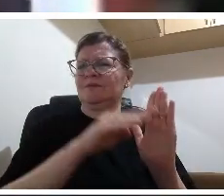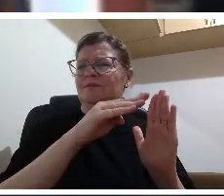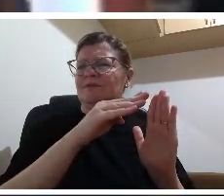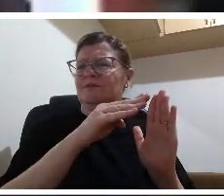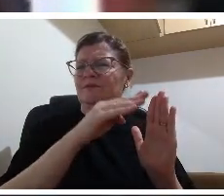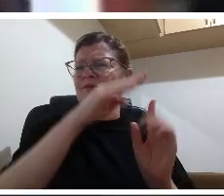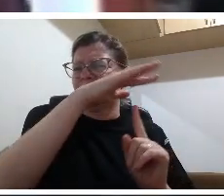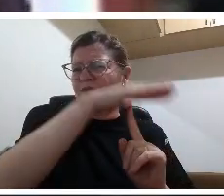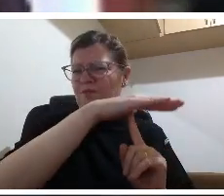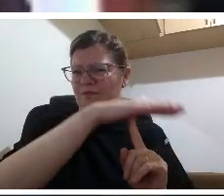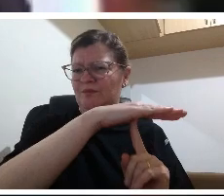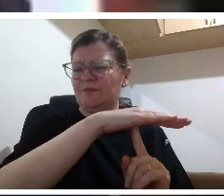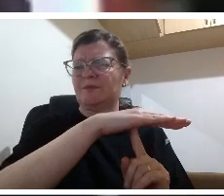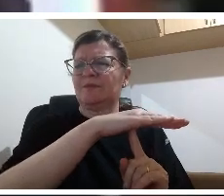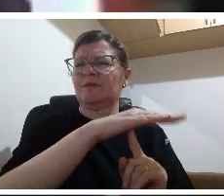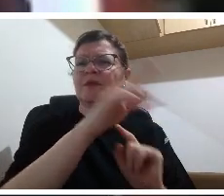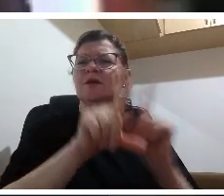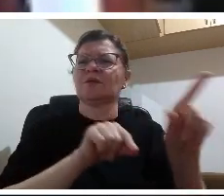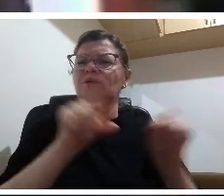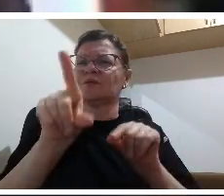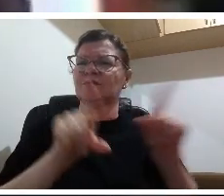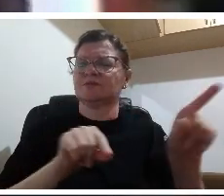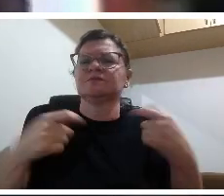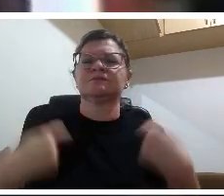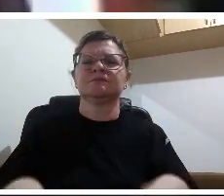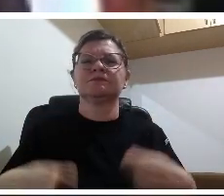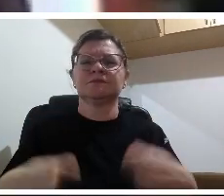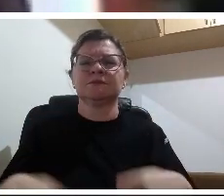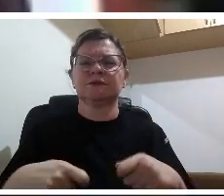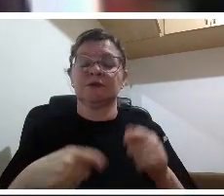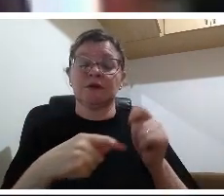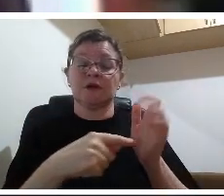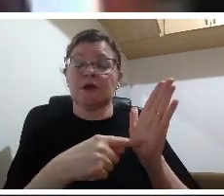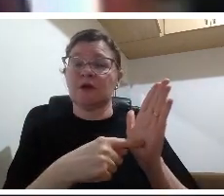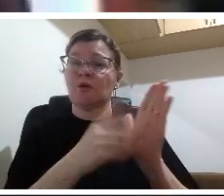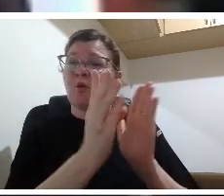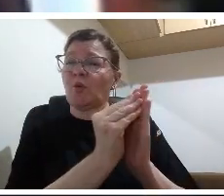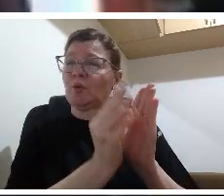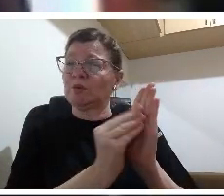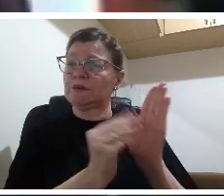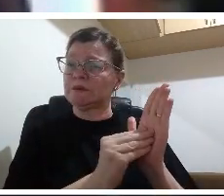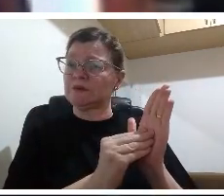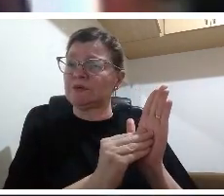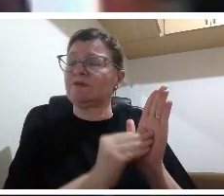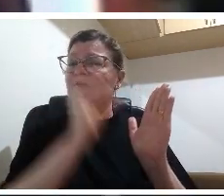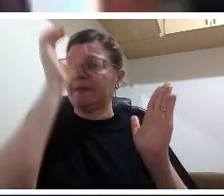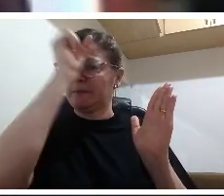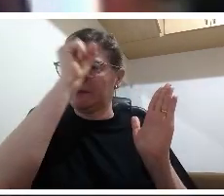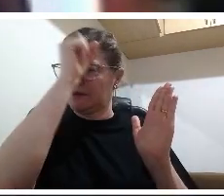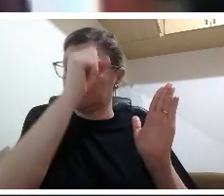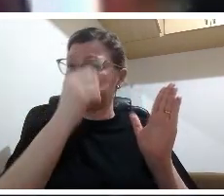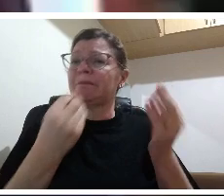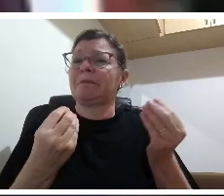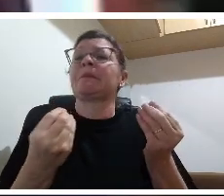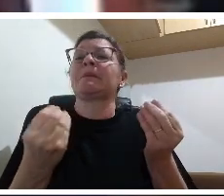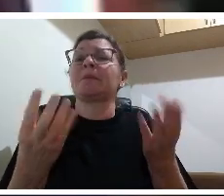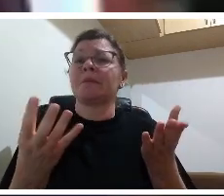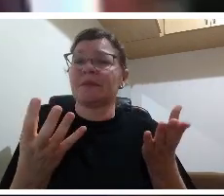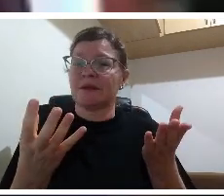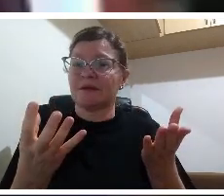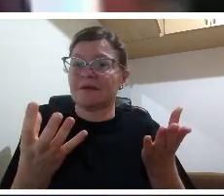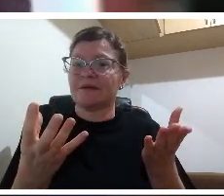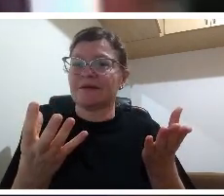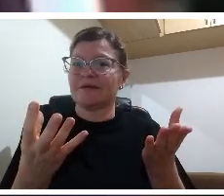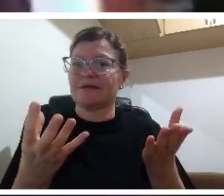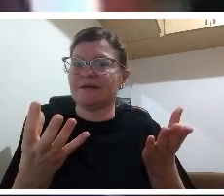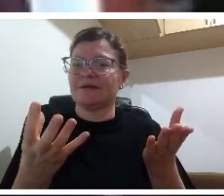conversar com os alunos seria interessante mas quem trabalha com educação infantil com uma criança de zero a um ano você vai dialogar o que então o